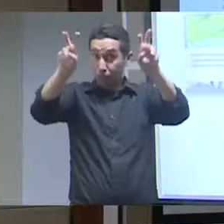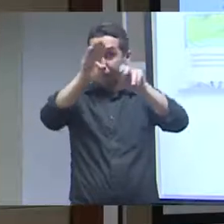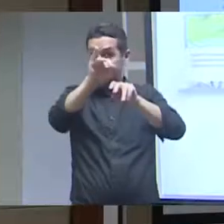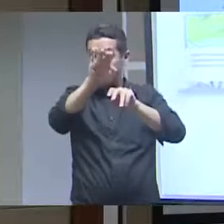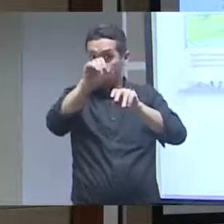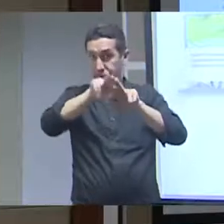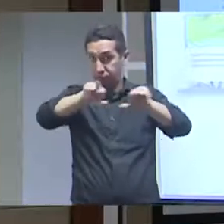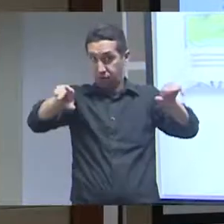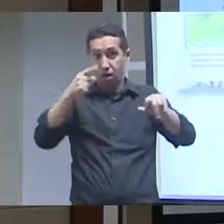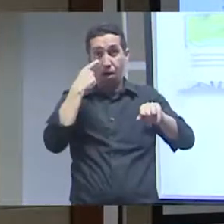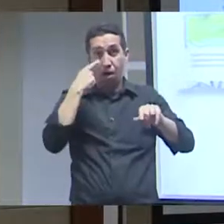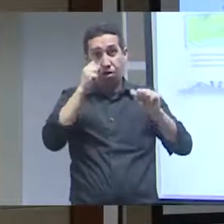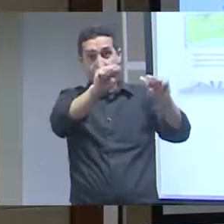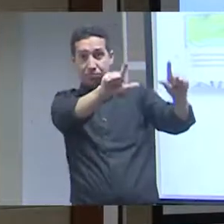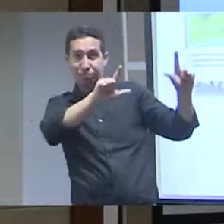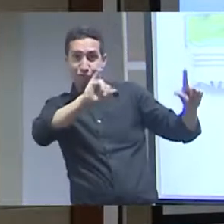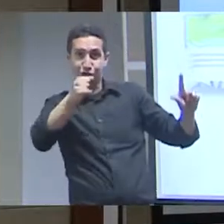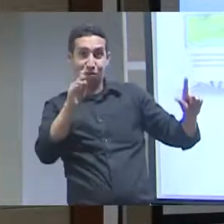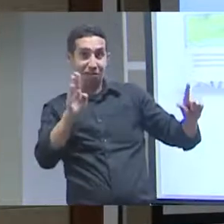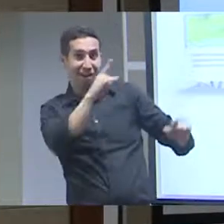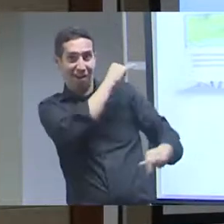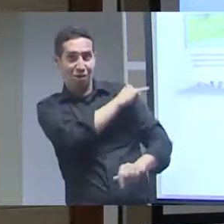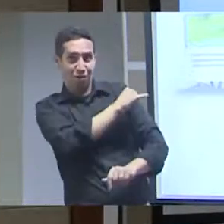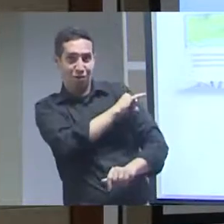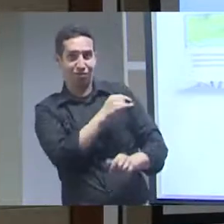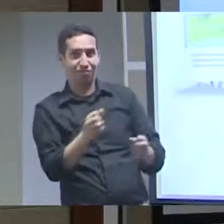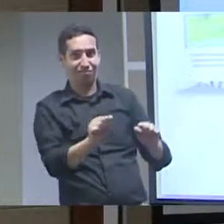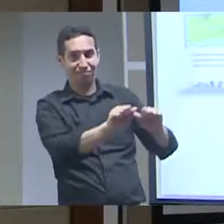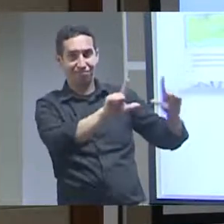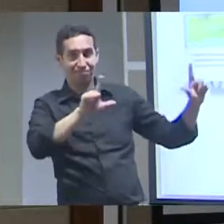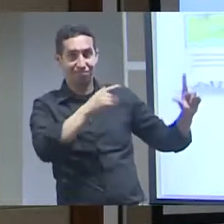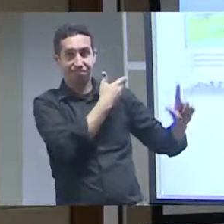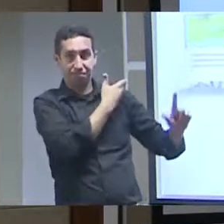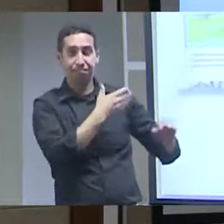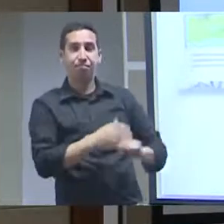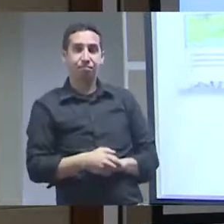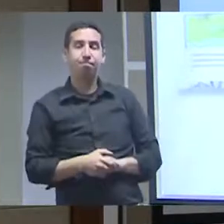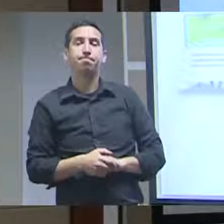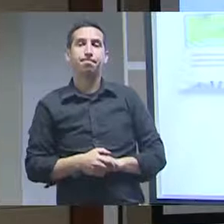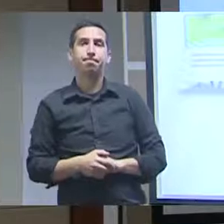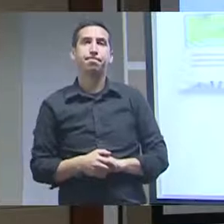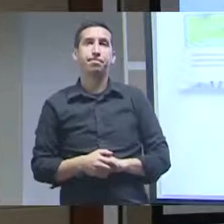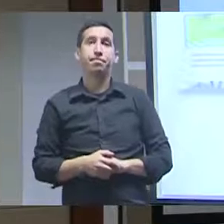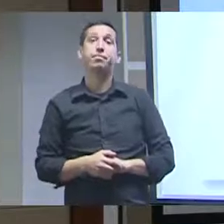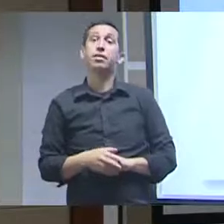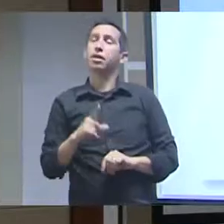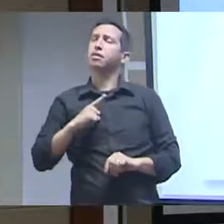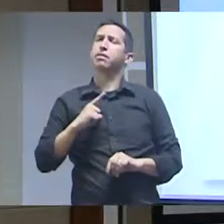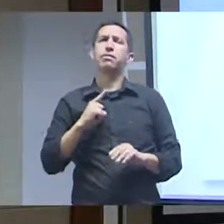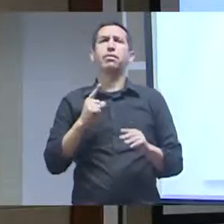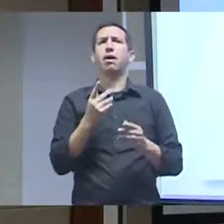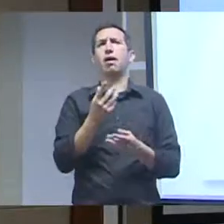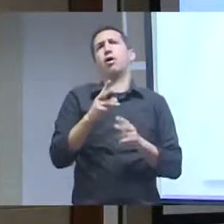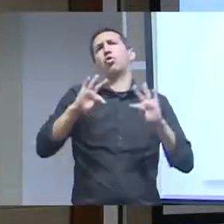agregador global com todos os dados das nossas coleções e por que que isso é importante porque você disponibilizar dados